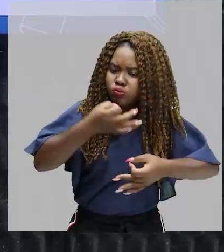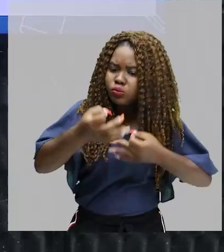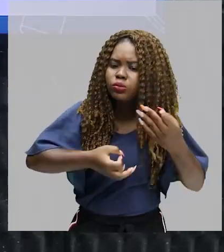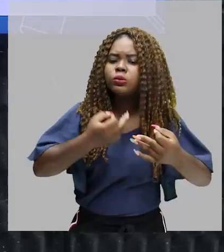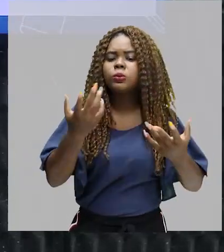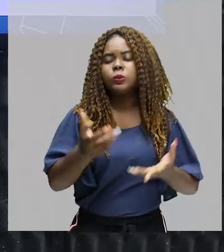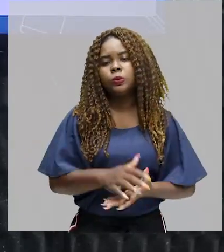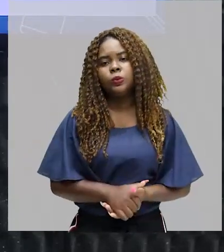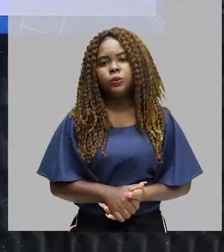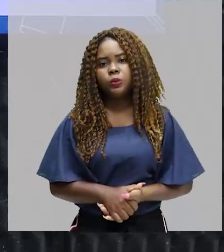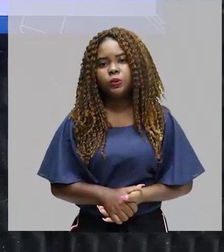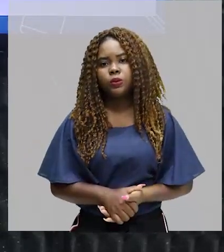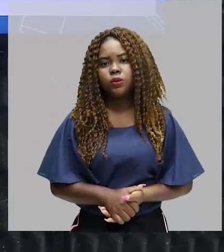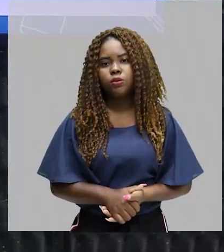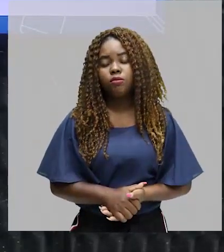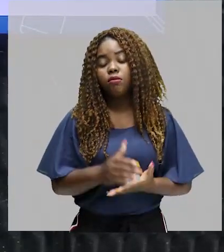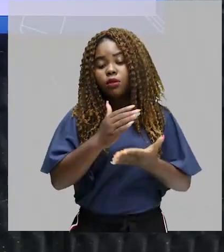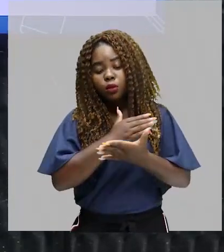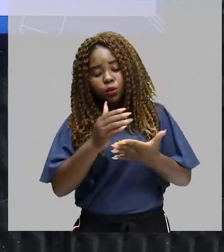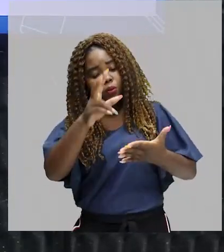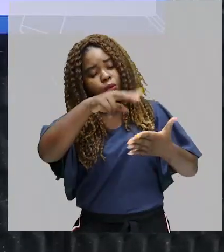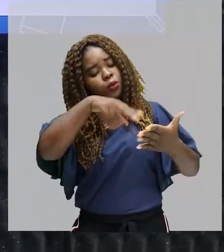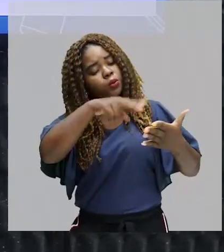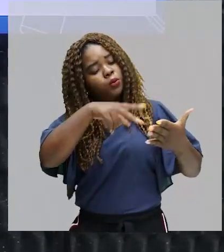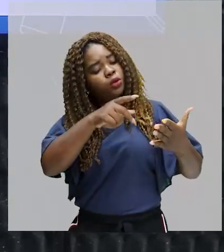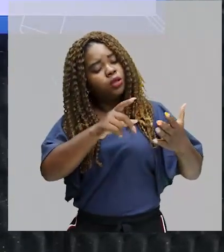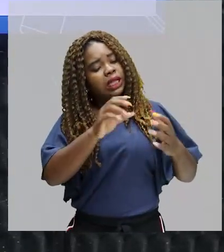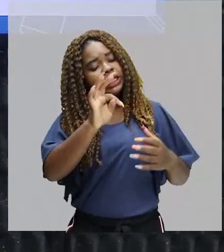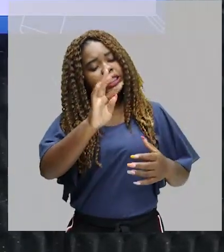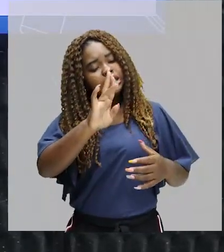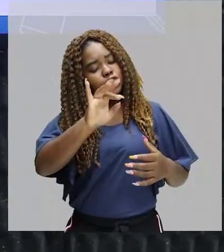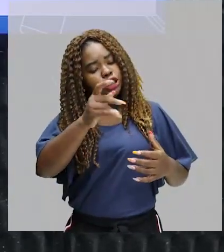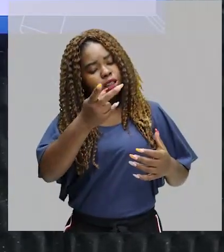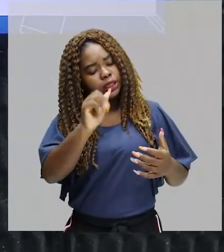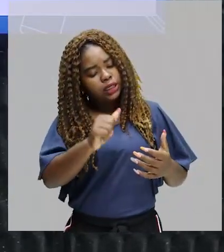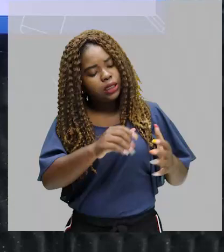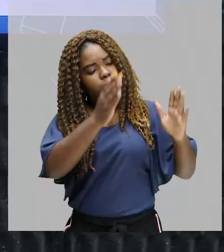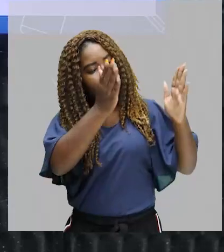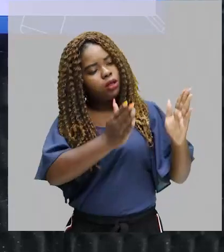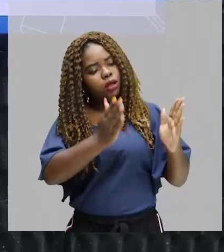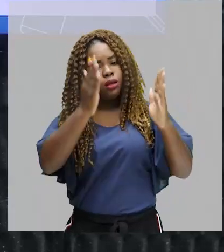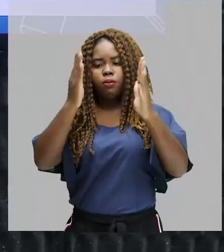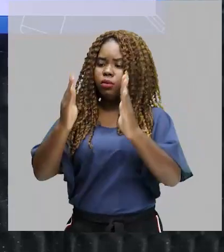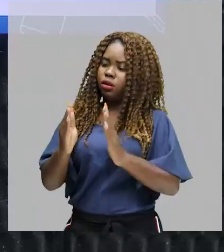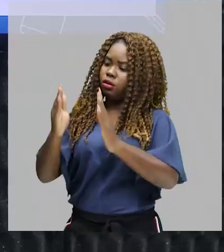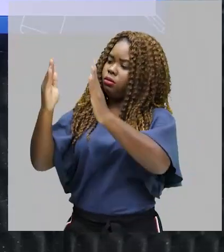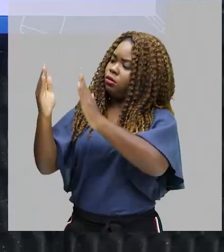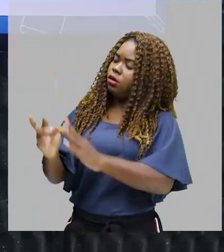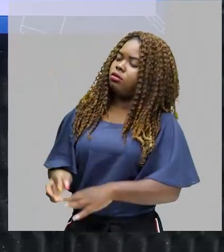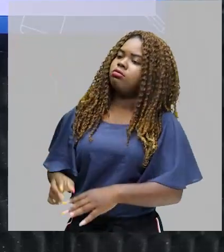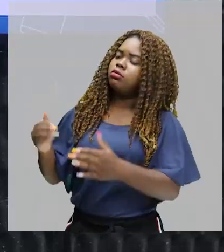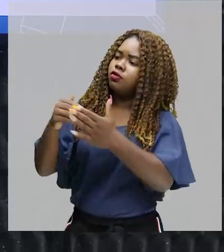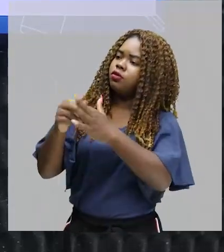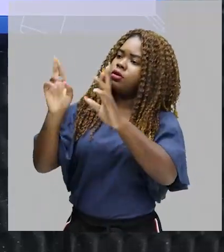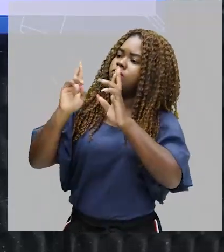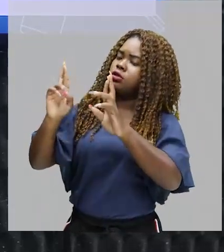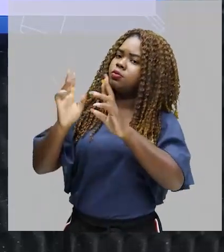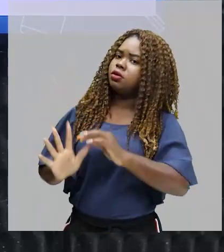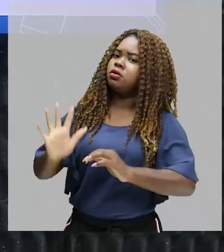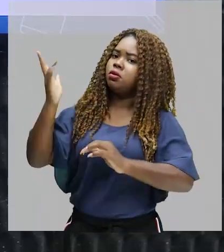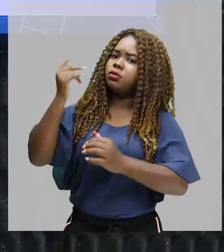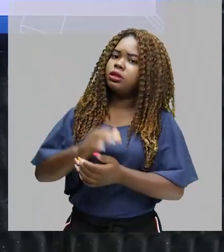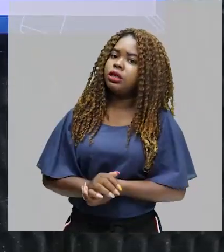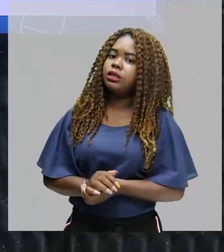ou satírico. Então, quando você começa a ler a tirinha, você vai naquela sequência de quadrinhos e no final você espera algo e acontece